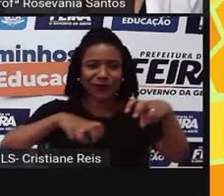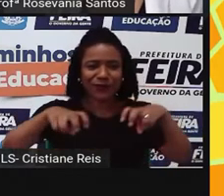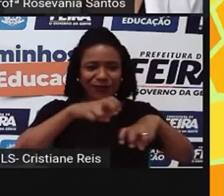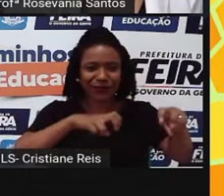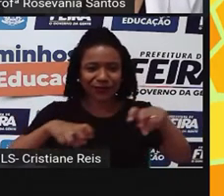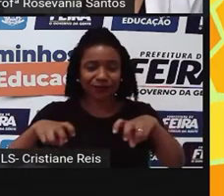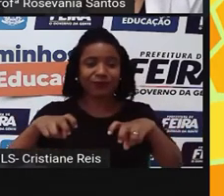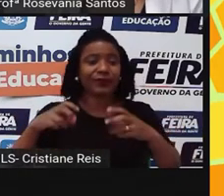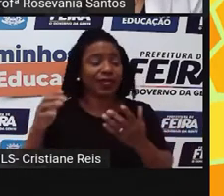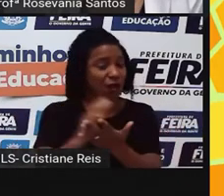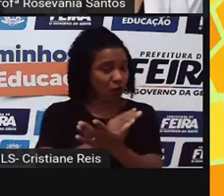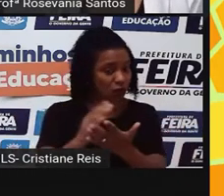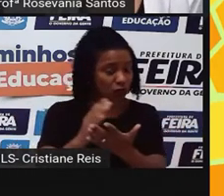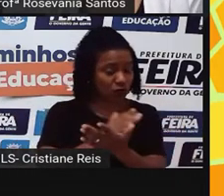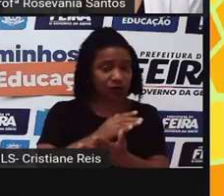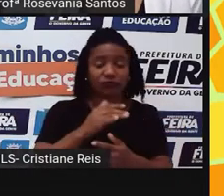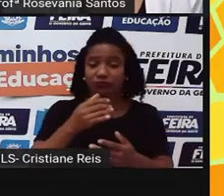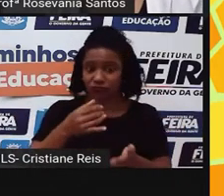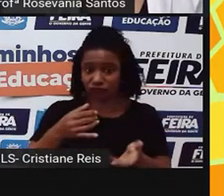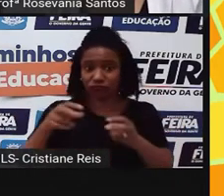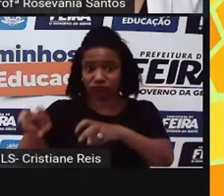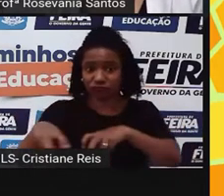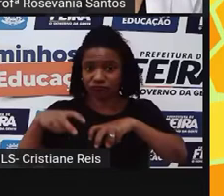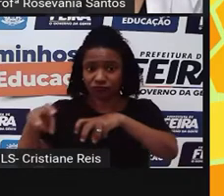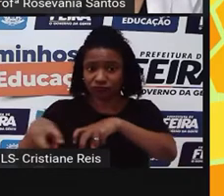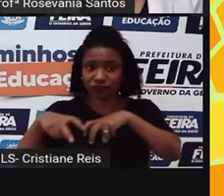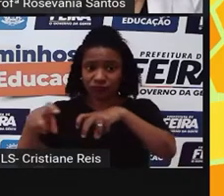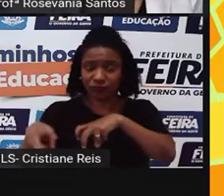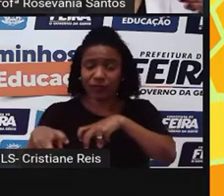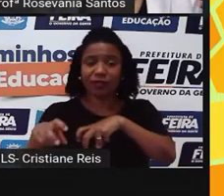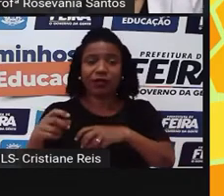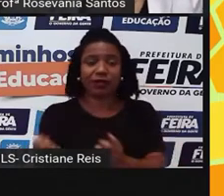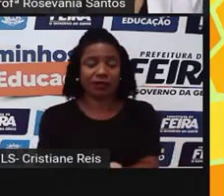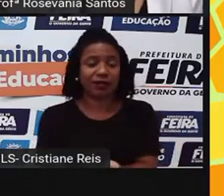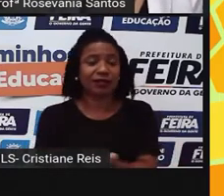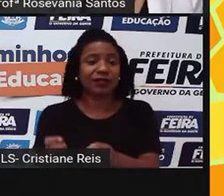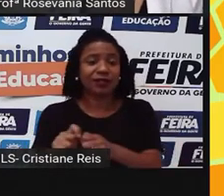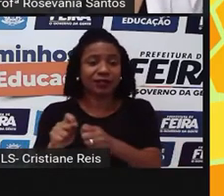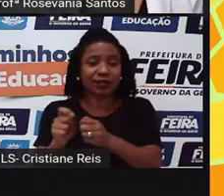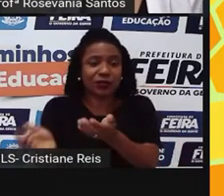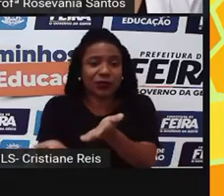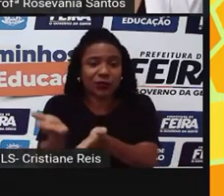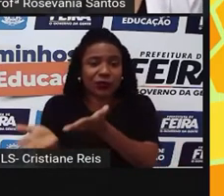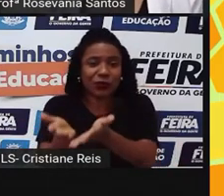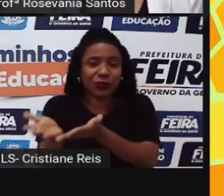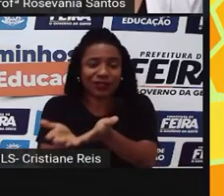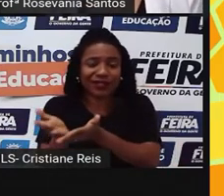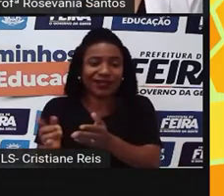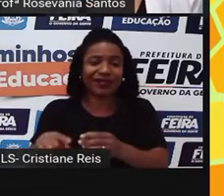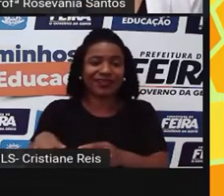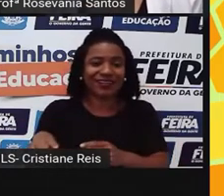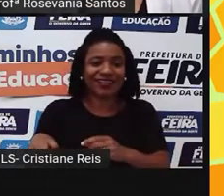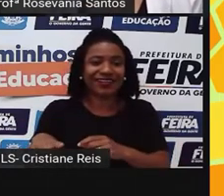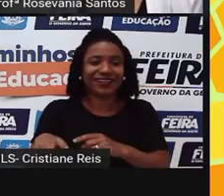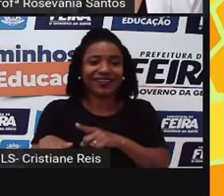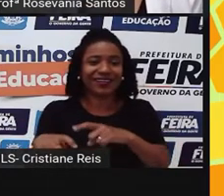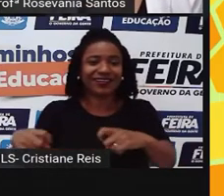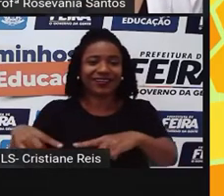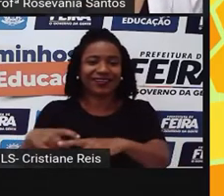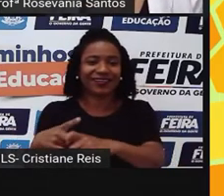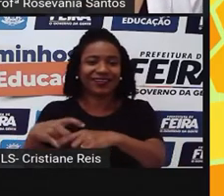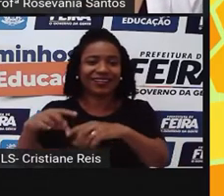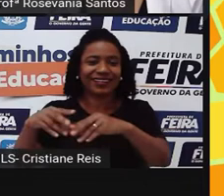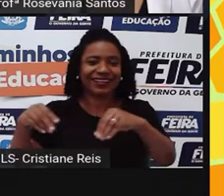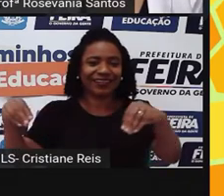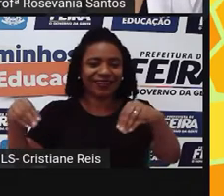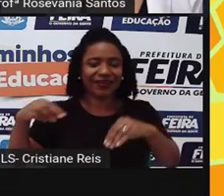que criam minhocas também, né? É, umas minhocas bem grandes que servem, né? Tanto